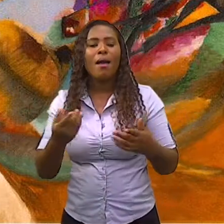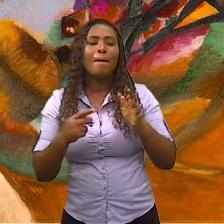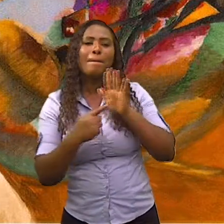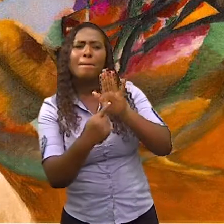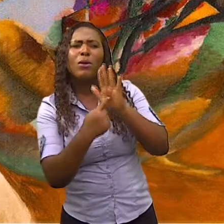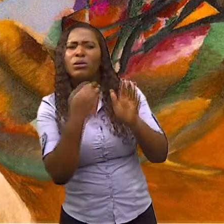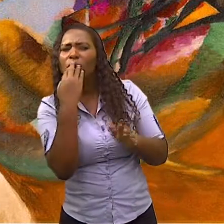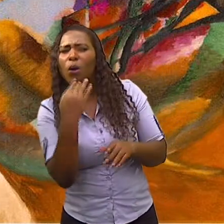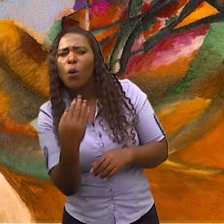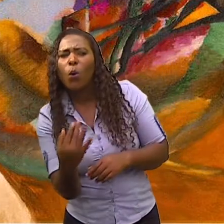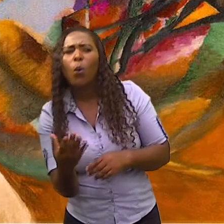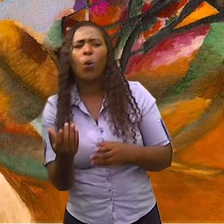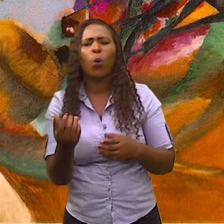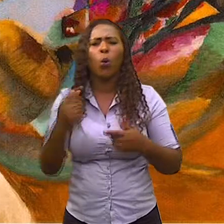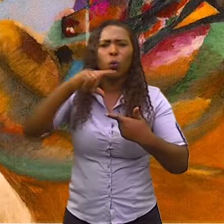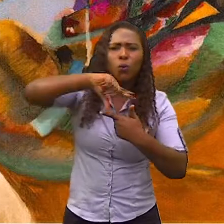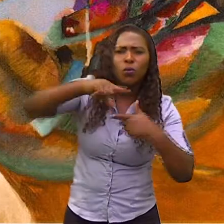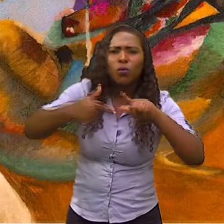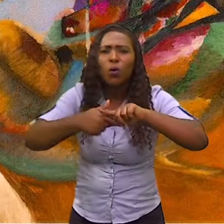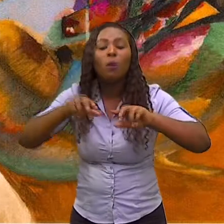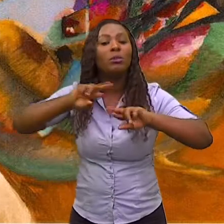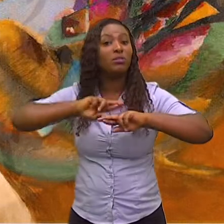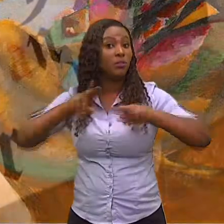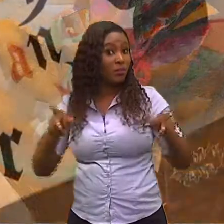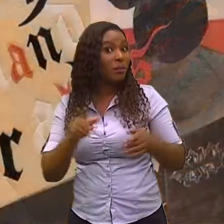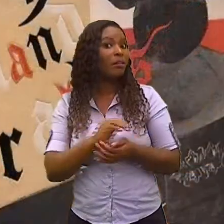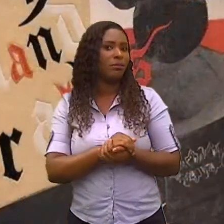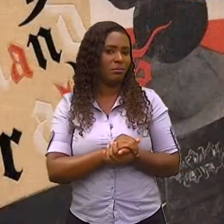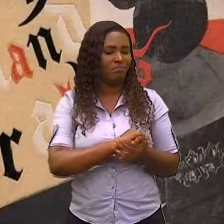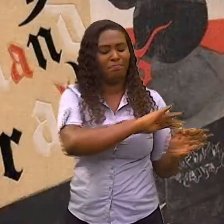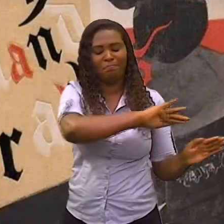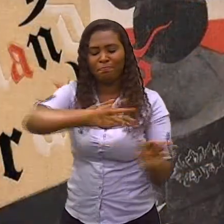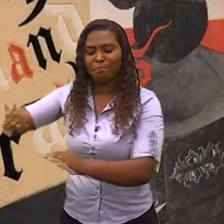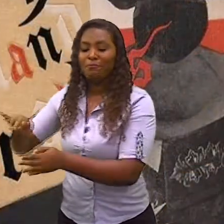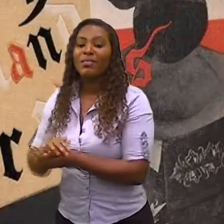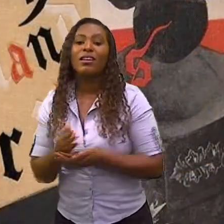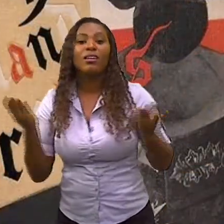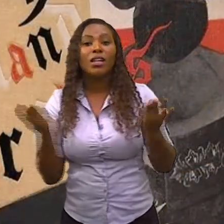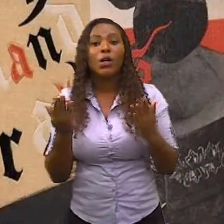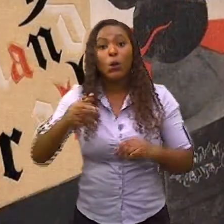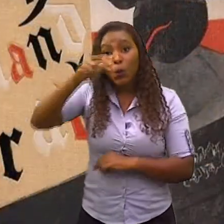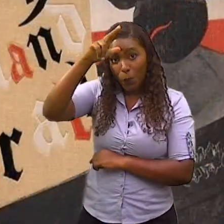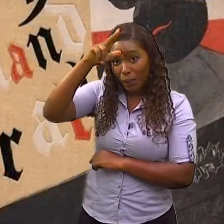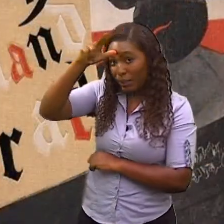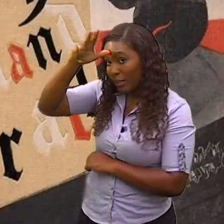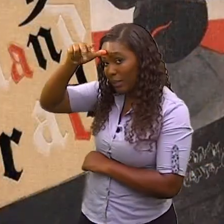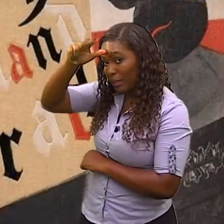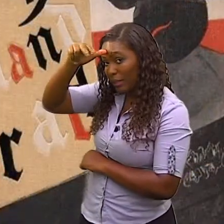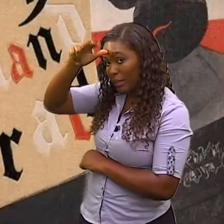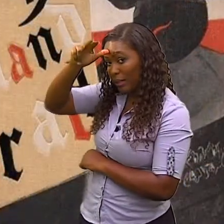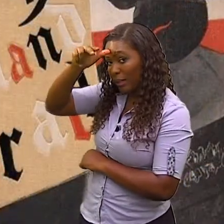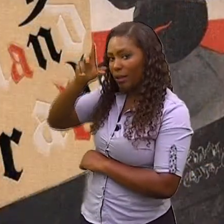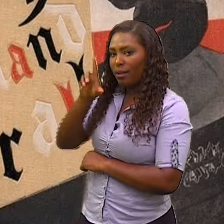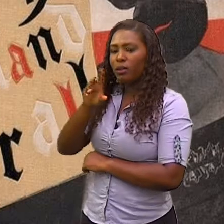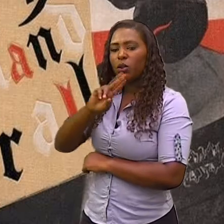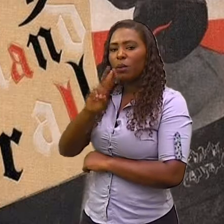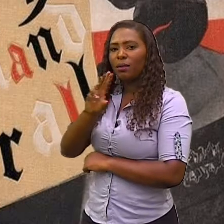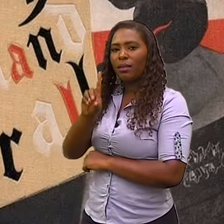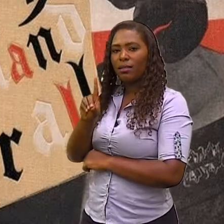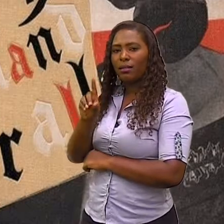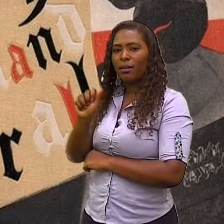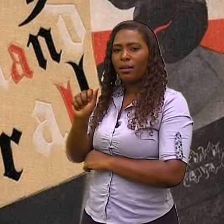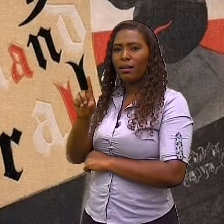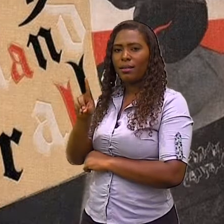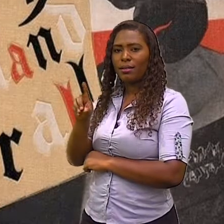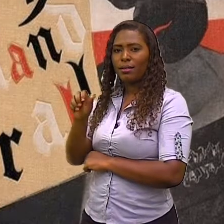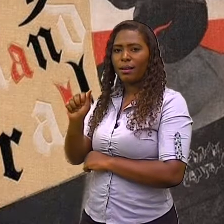formas. Agora nós vamos falar do dadaísmo, que também podemos encontrar um dos movimentos artísticos